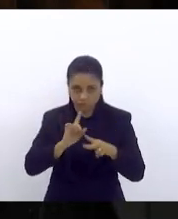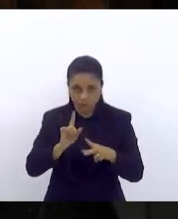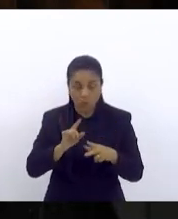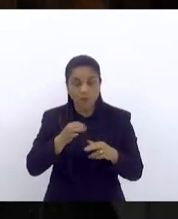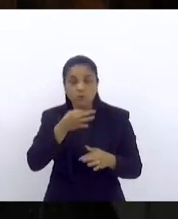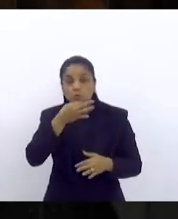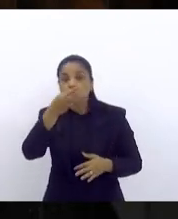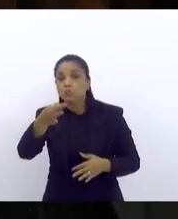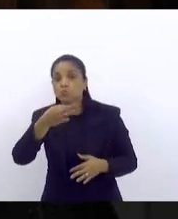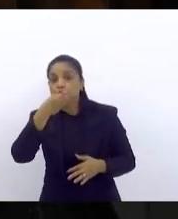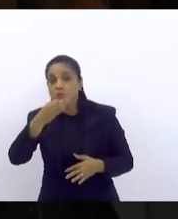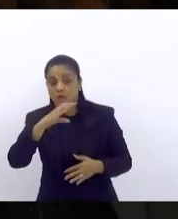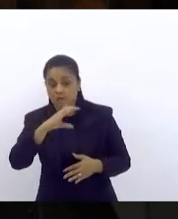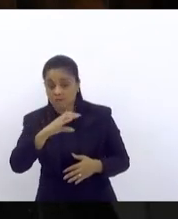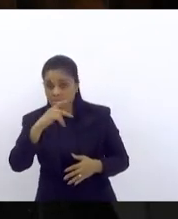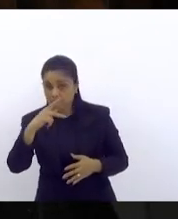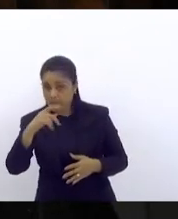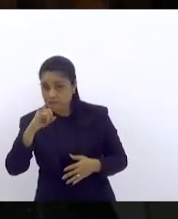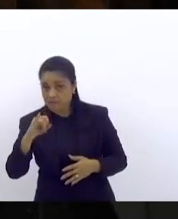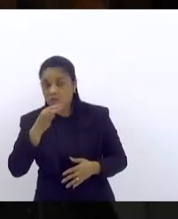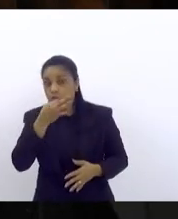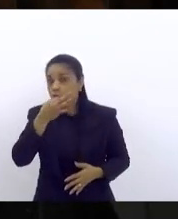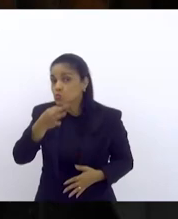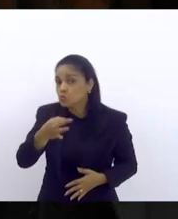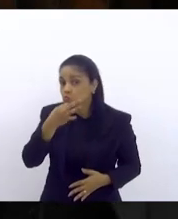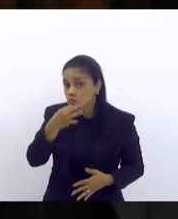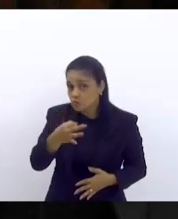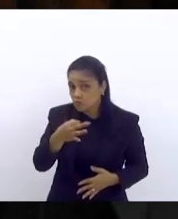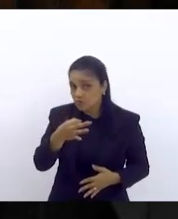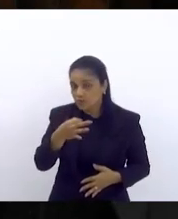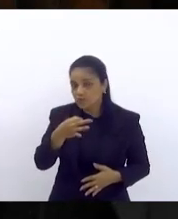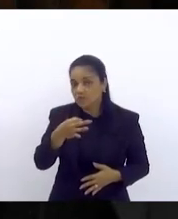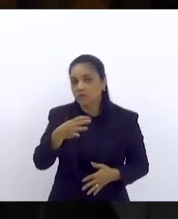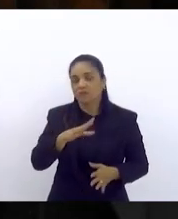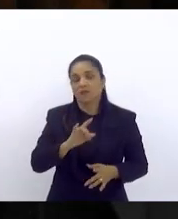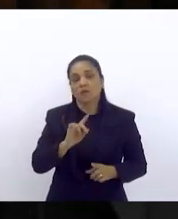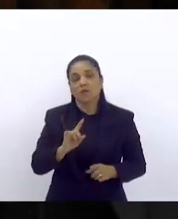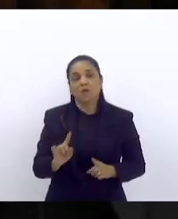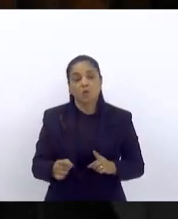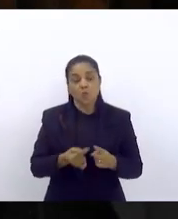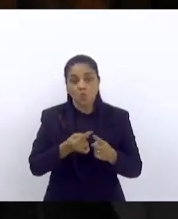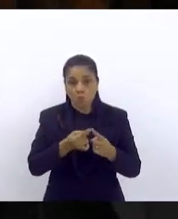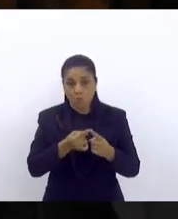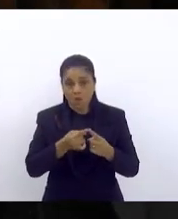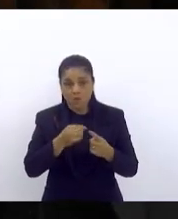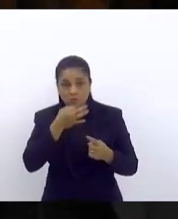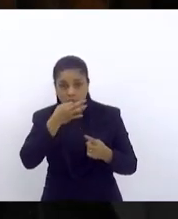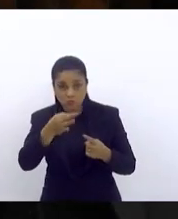sugere e uma das sugestões foi a encampação